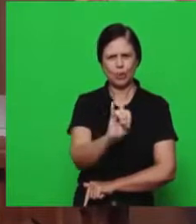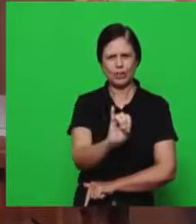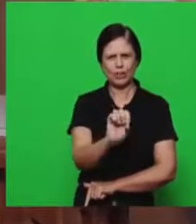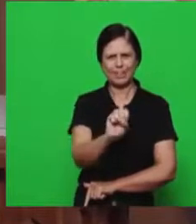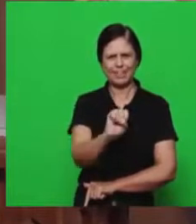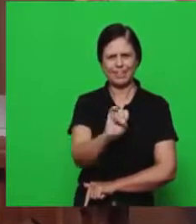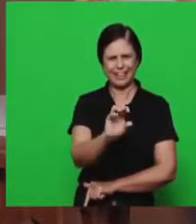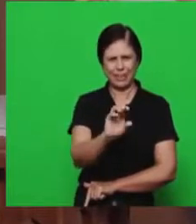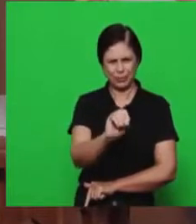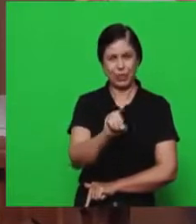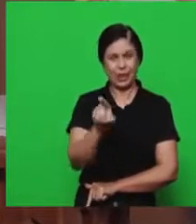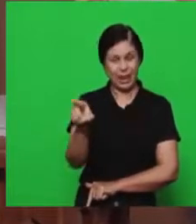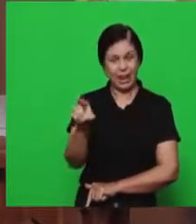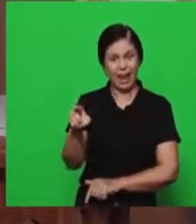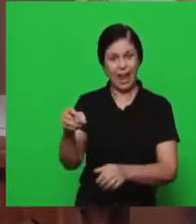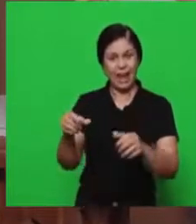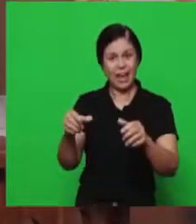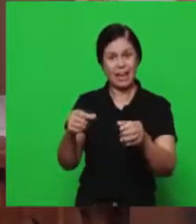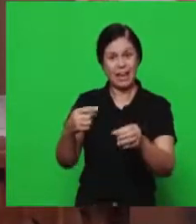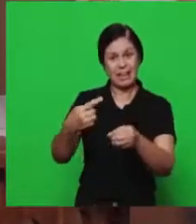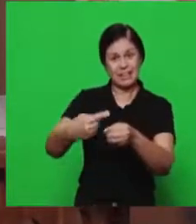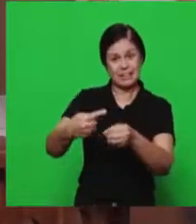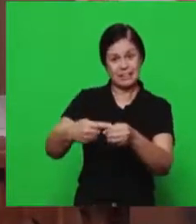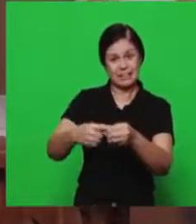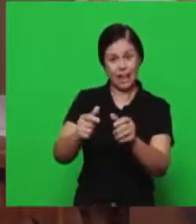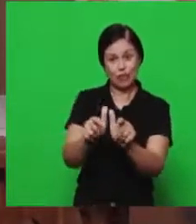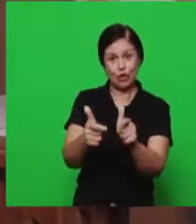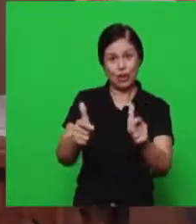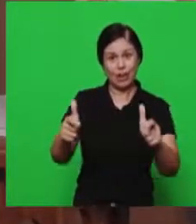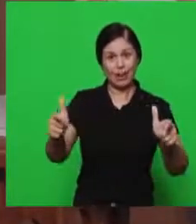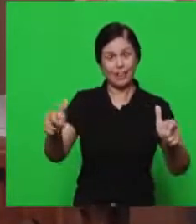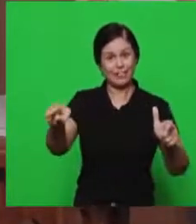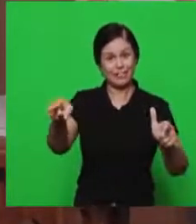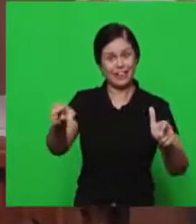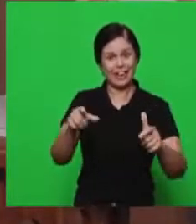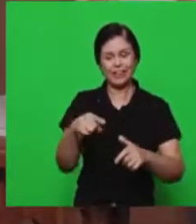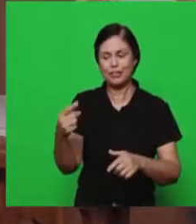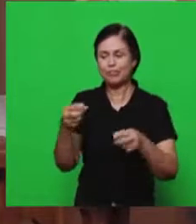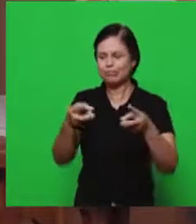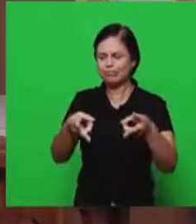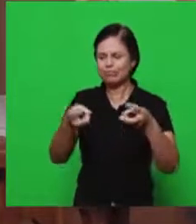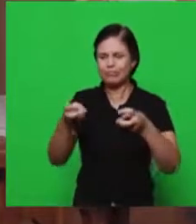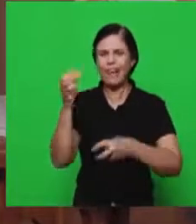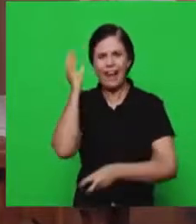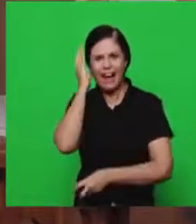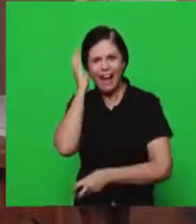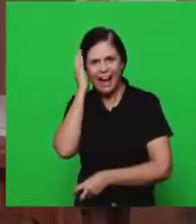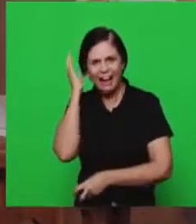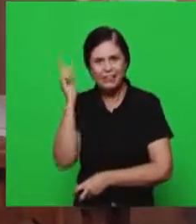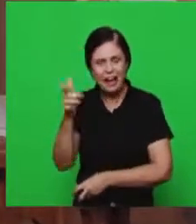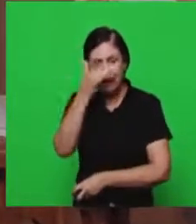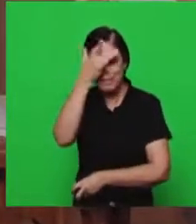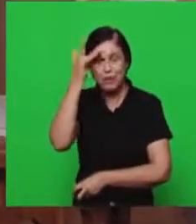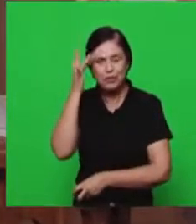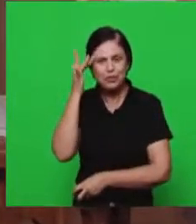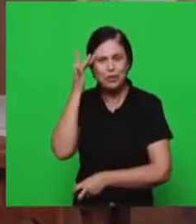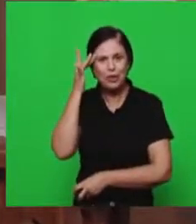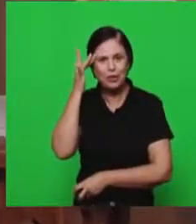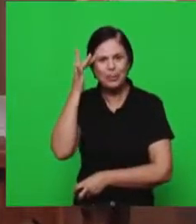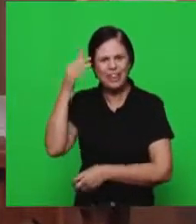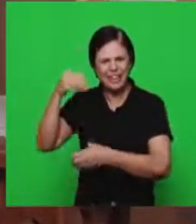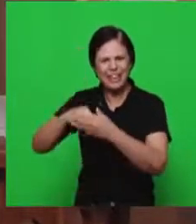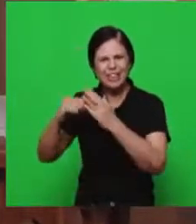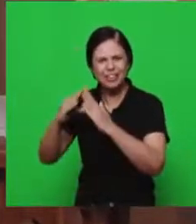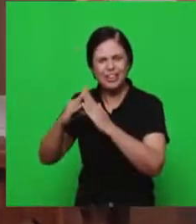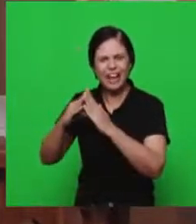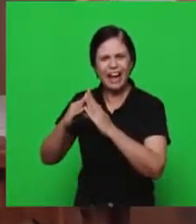e tivemos a percepção de que a rádio está sendo muito bem ouvida ali naquelas